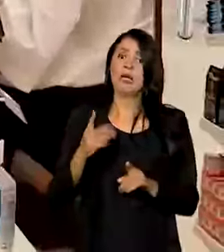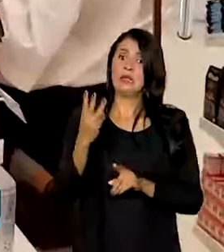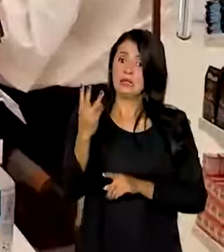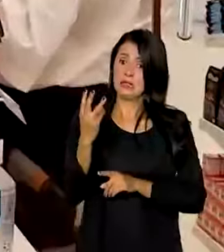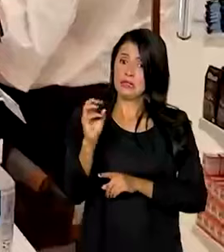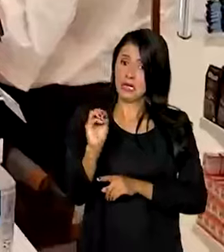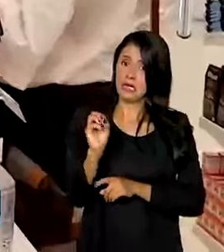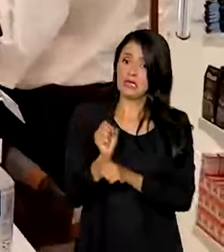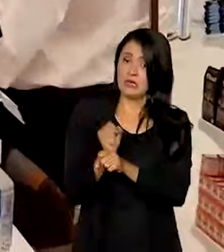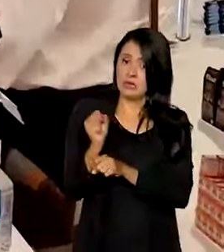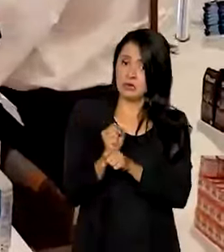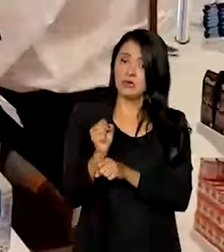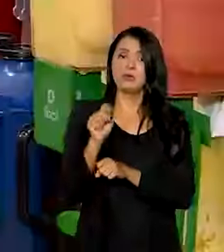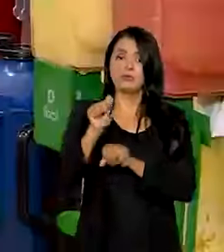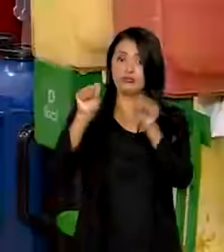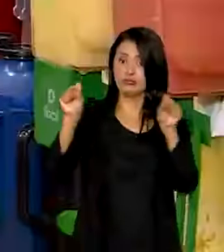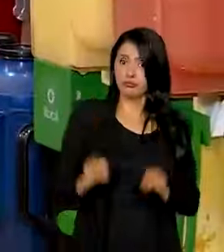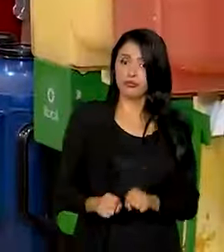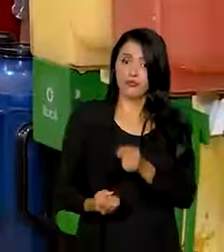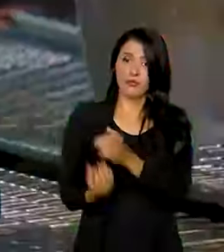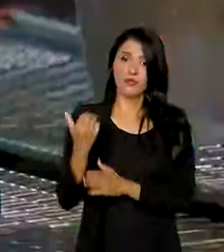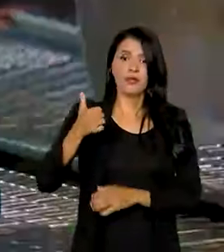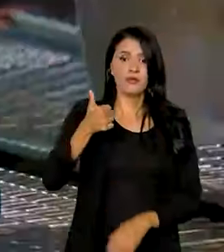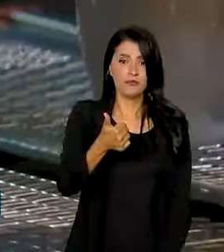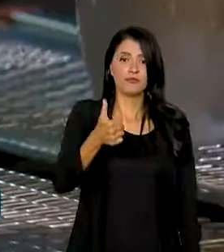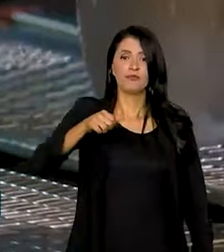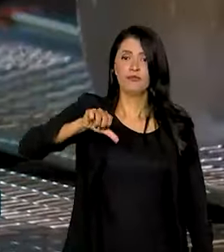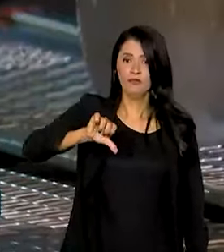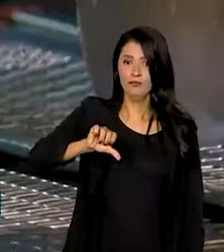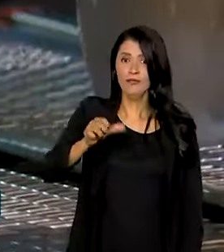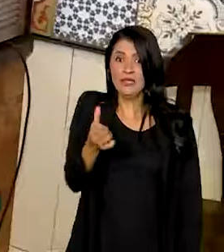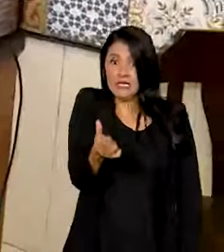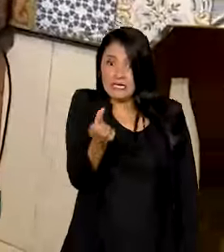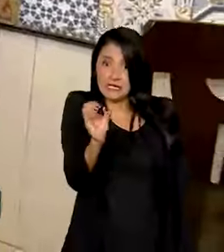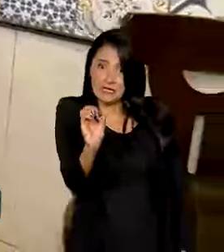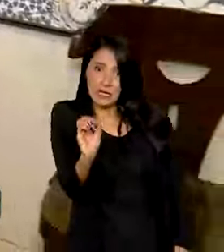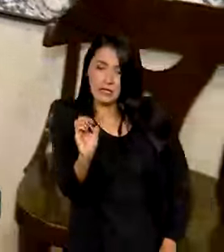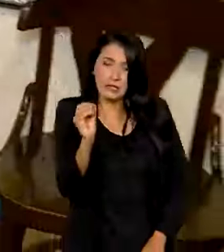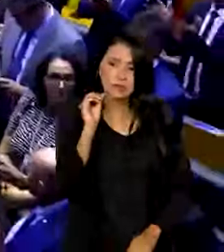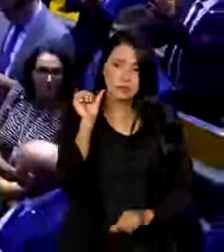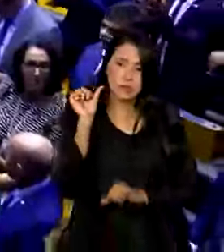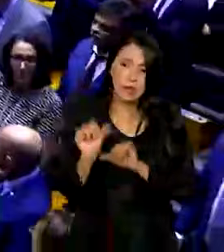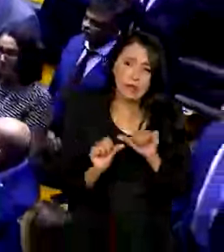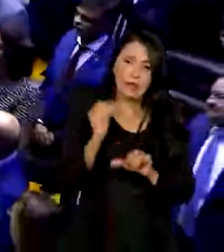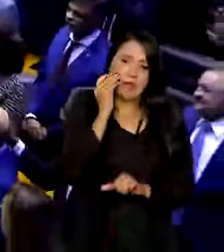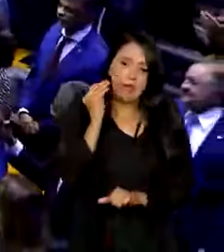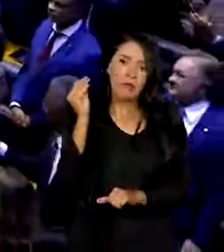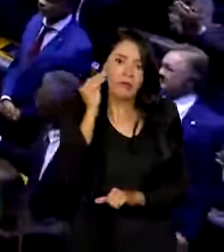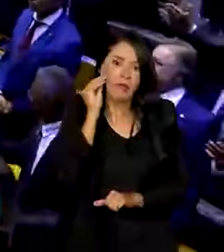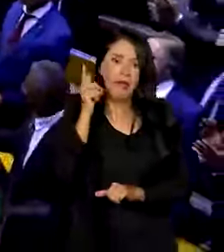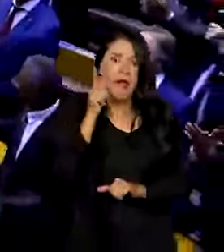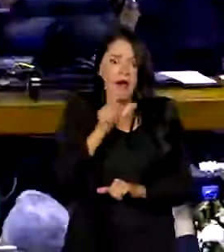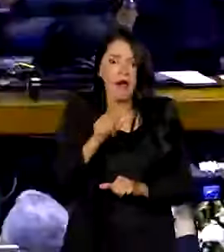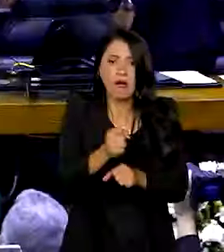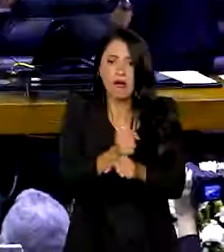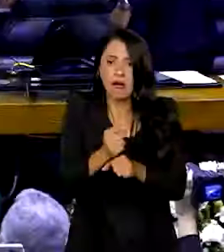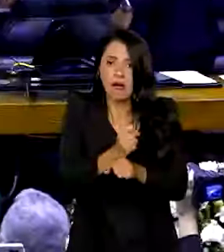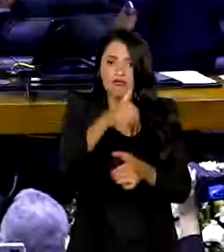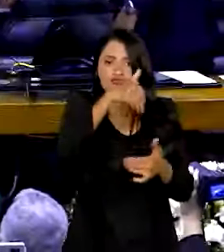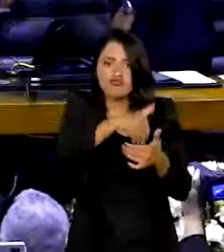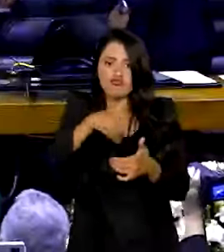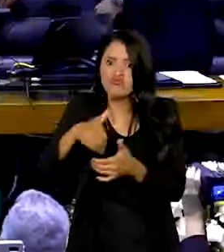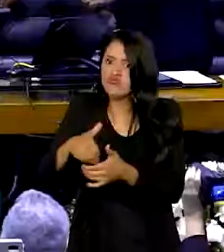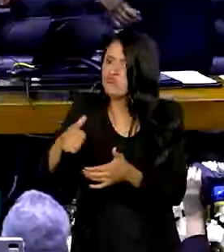o atual sistema tributário, criado em 1960, tentou ser modificado. E este ano, em uma votação